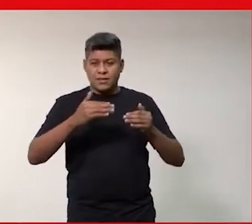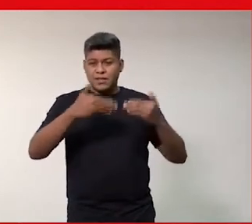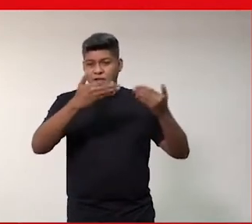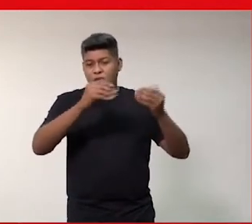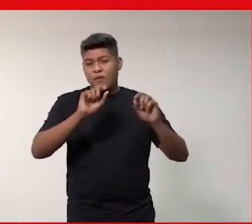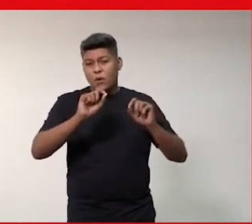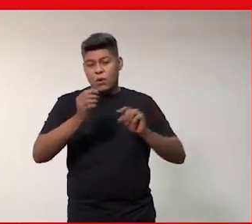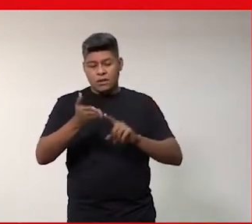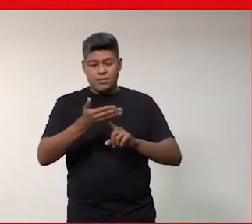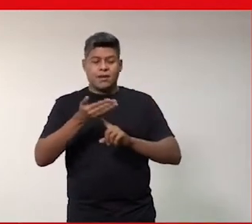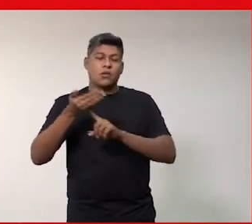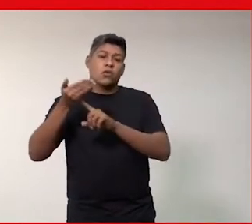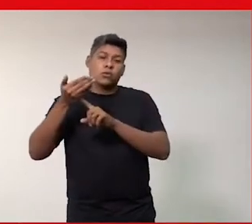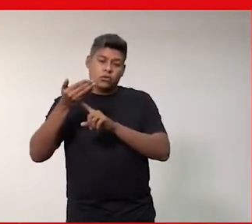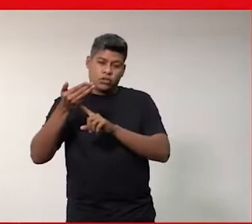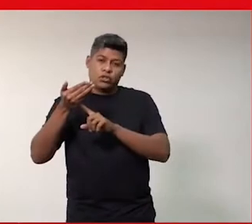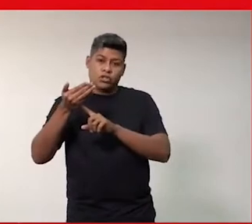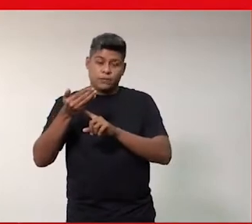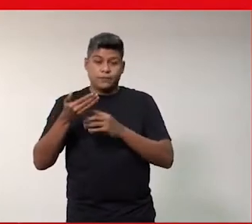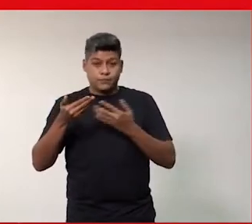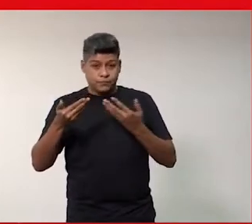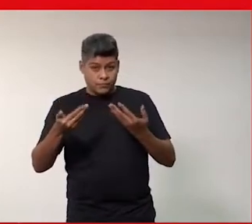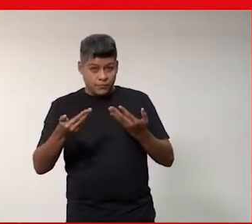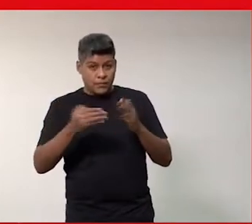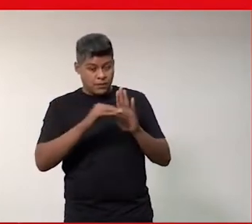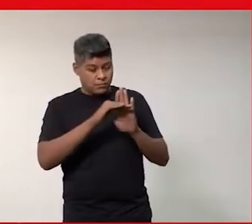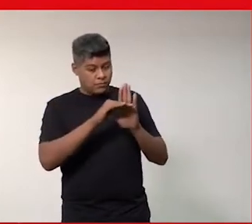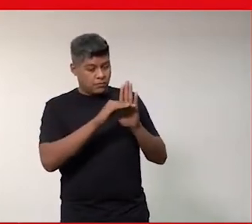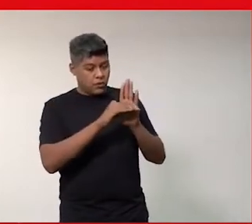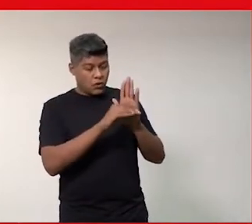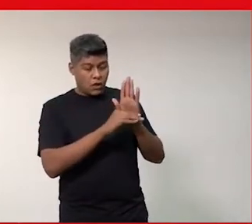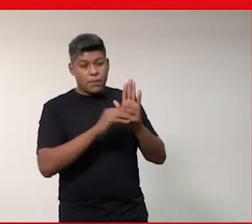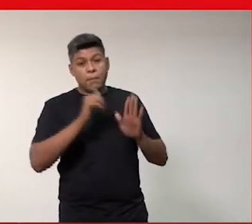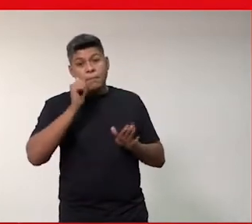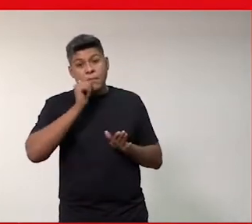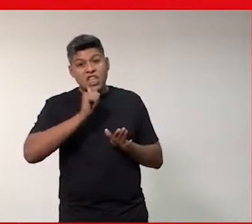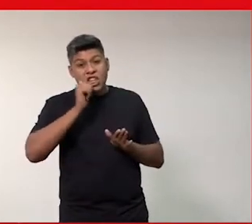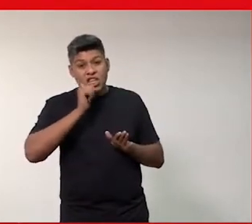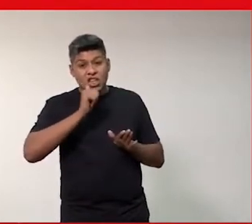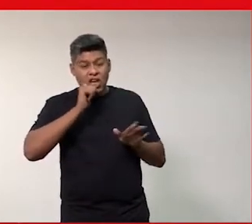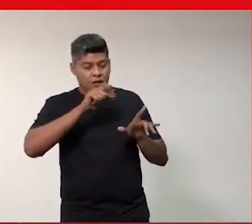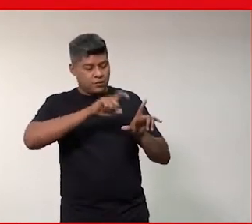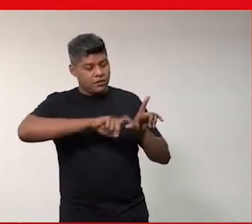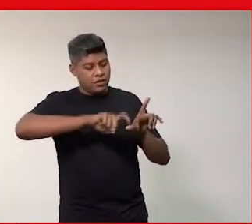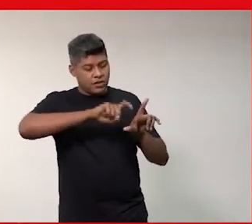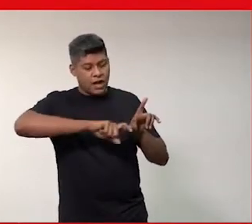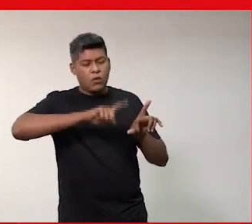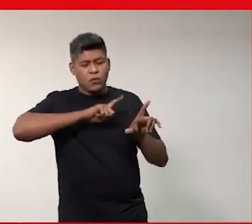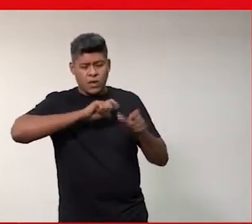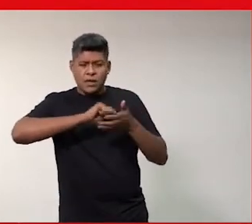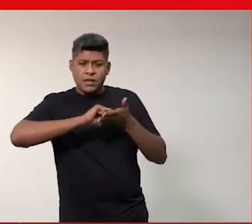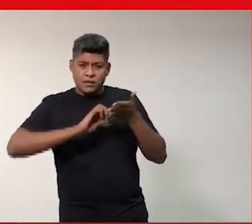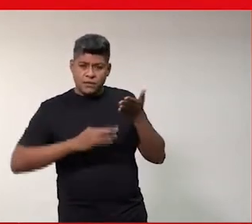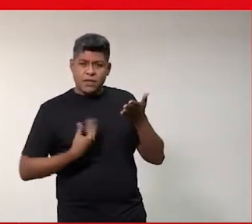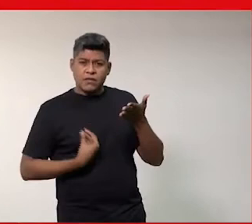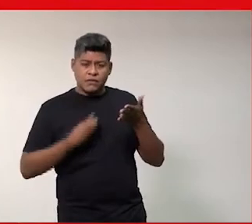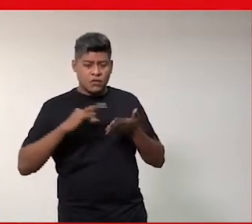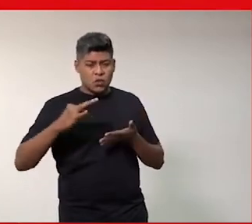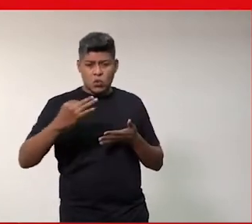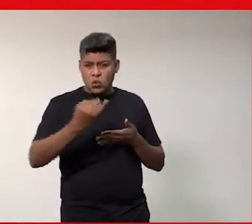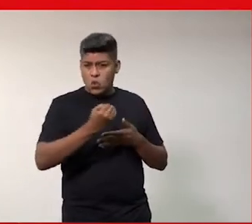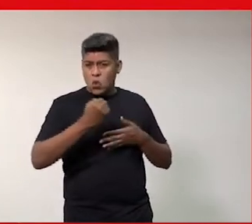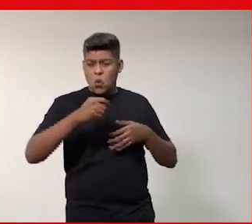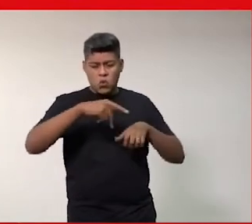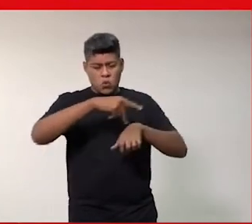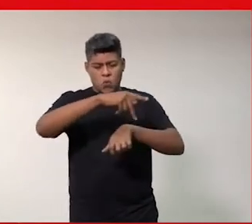tecnologia. E aí, o programa Meninas Digitais, ele tem atividades, ações realizadas em todo o país,